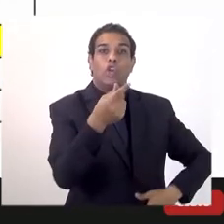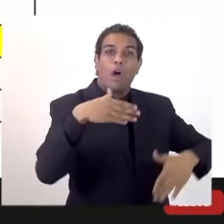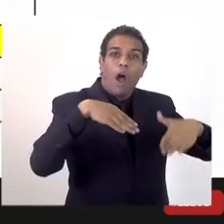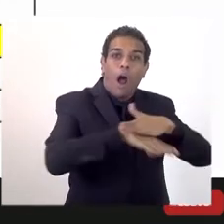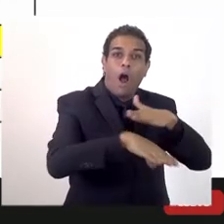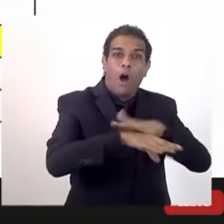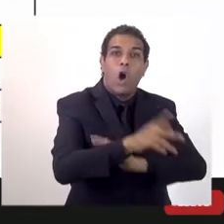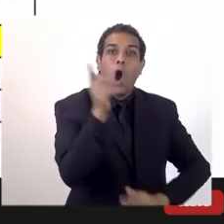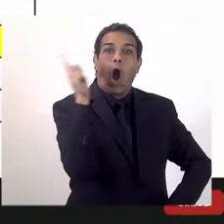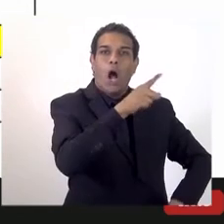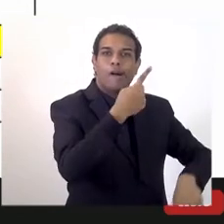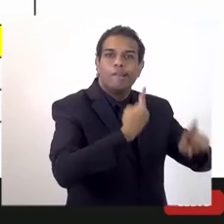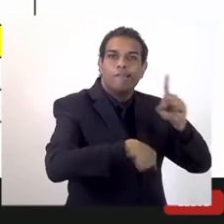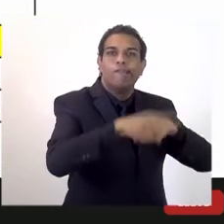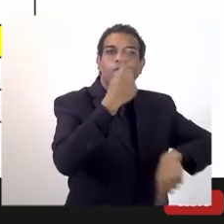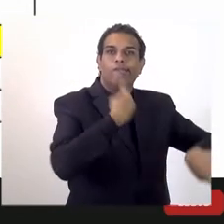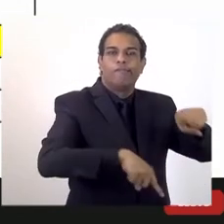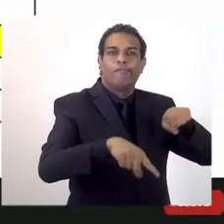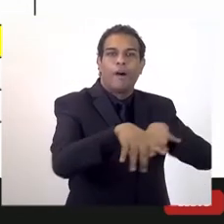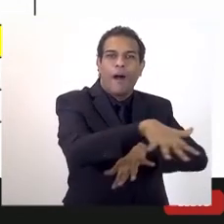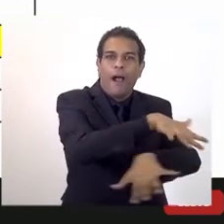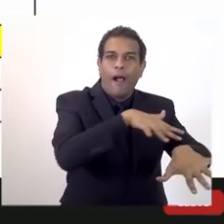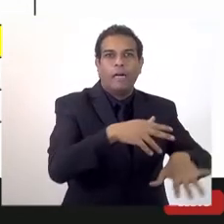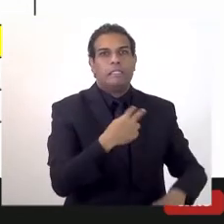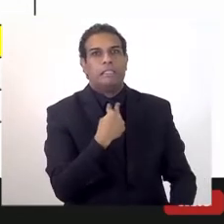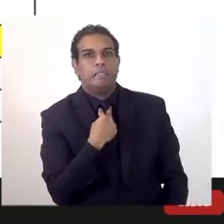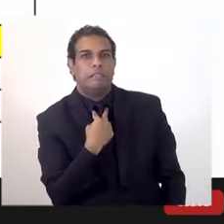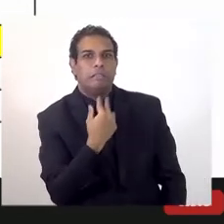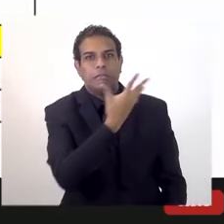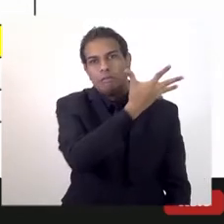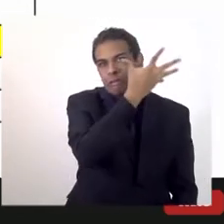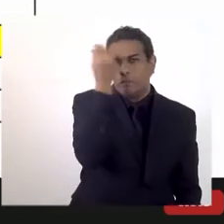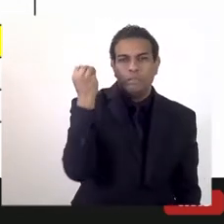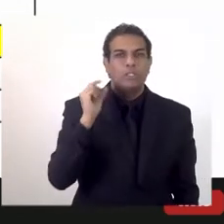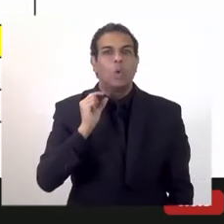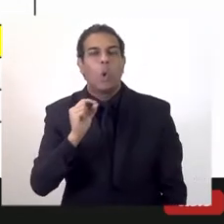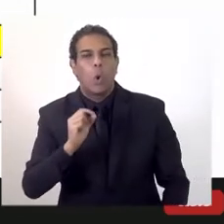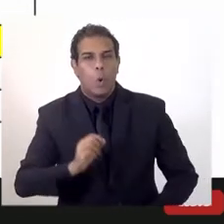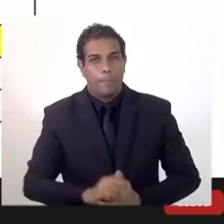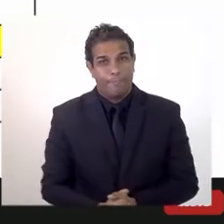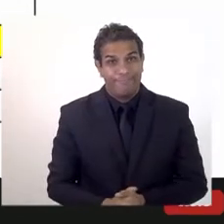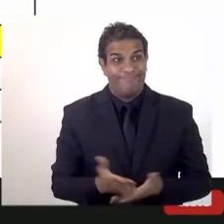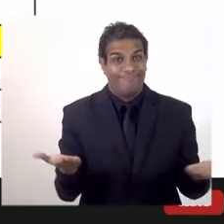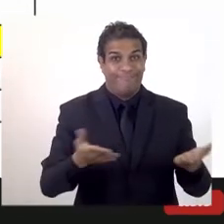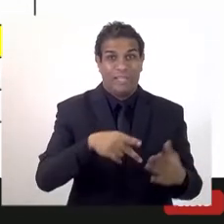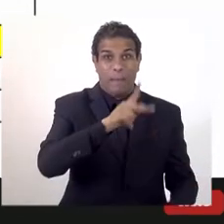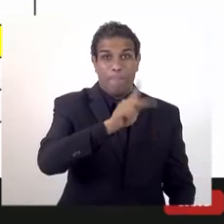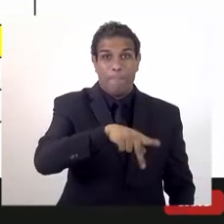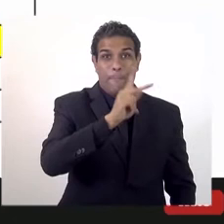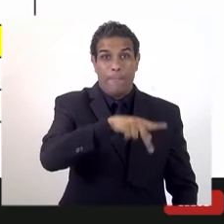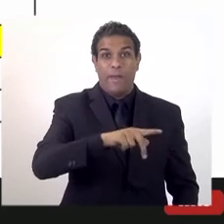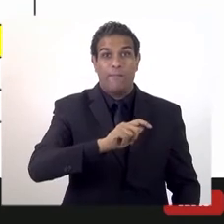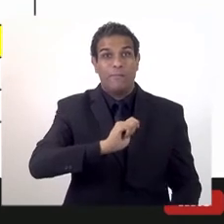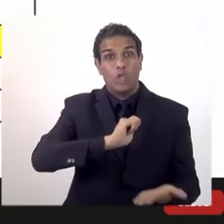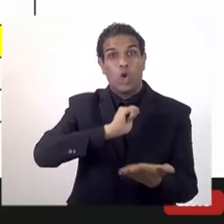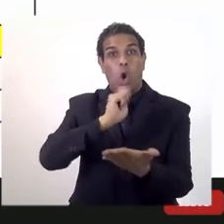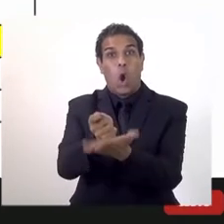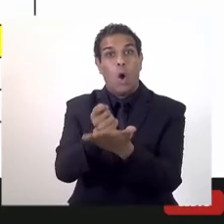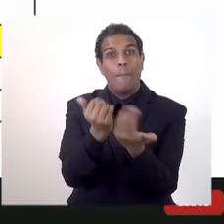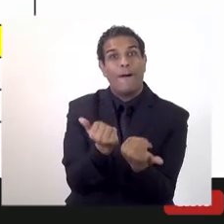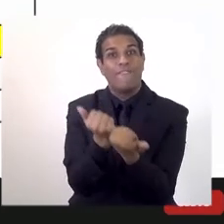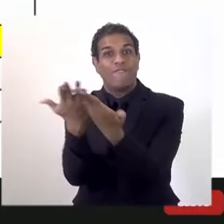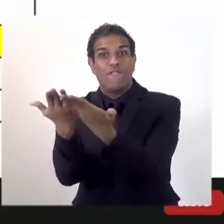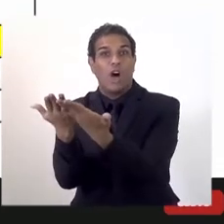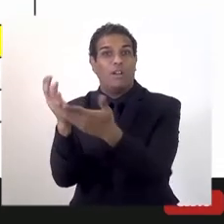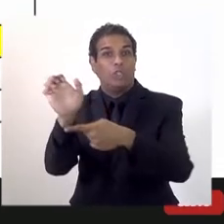levar a esse tipo de situação. A gente não pode continuar, por exemplo, com a Petrobras comprando fora do Estado do Rio de